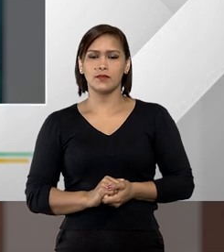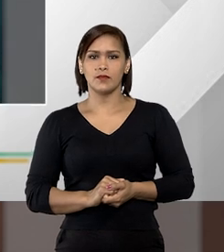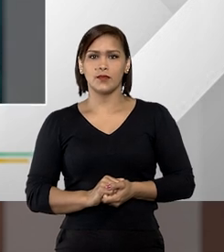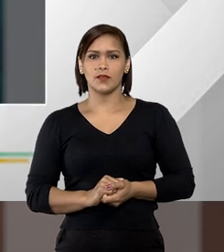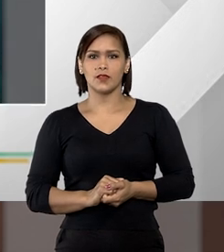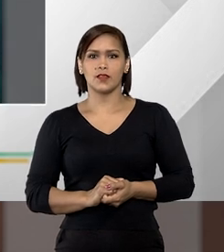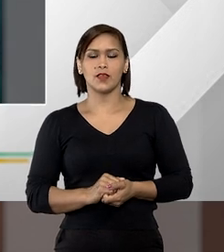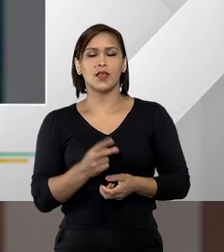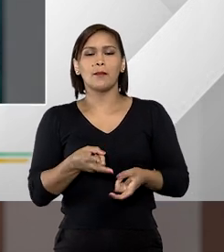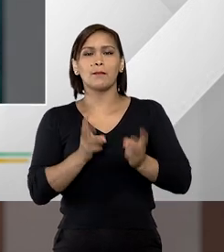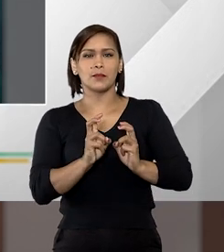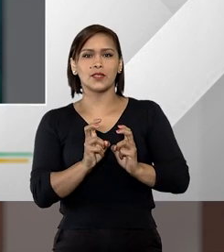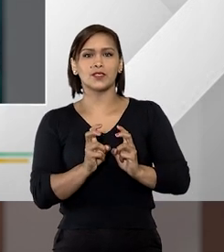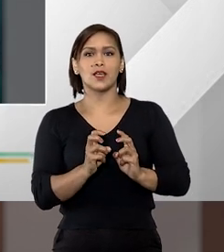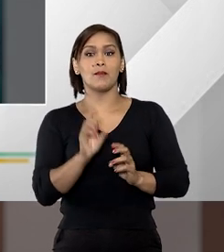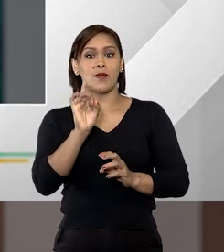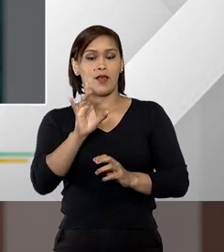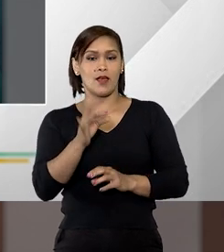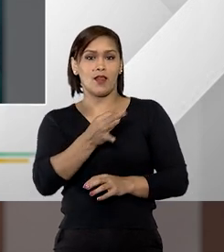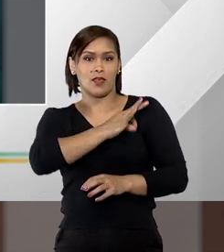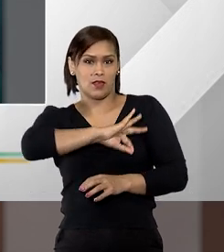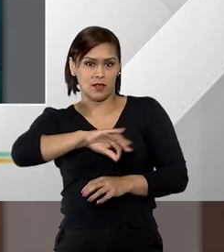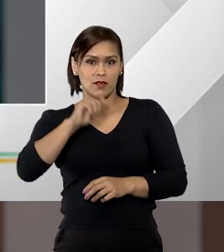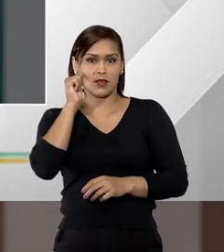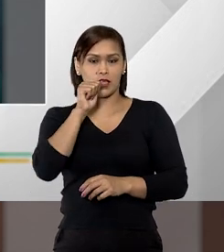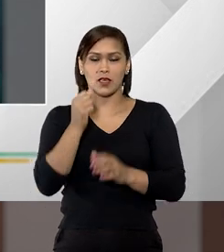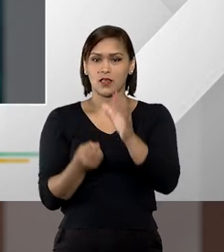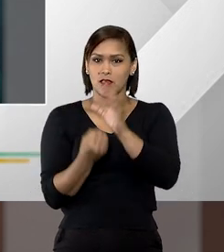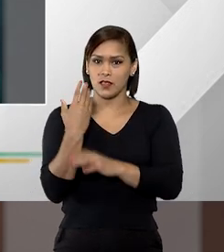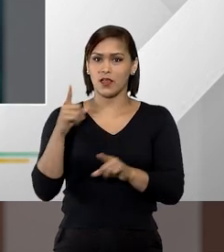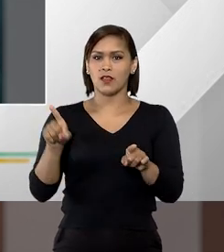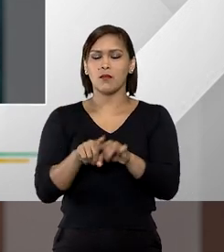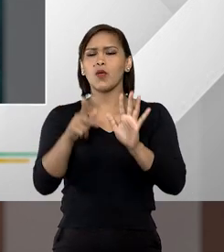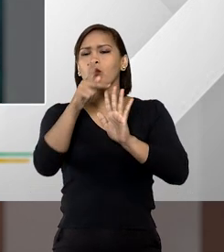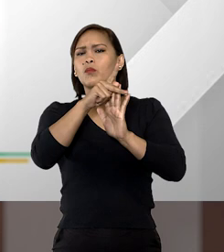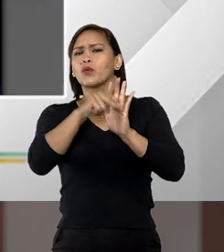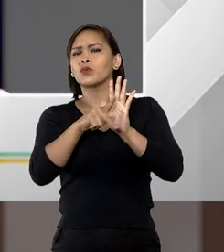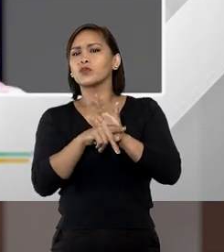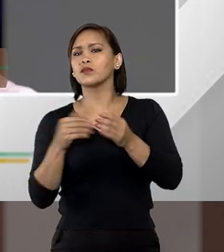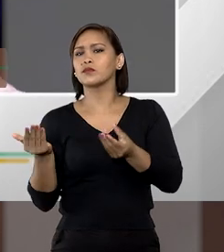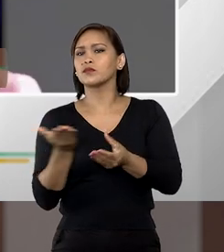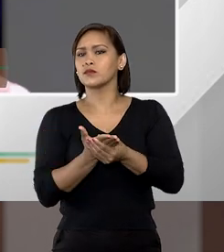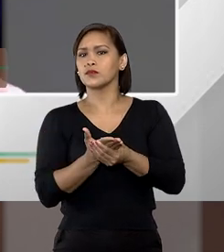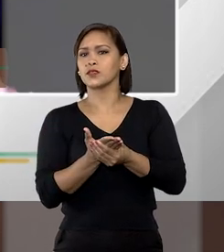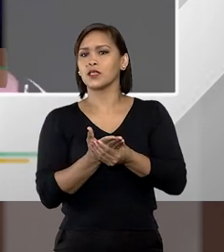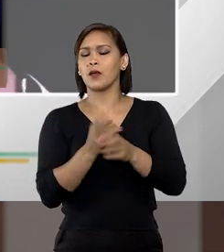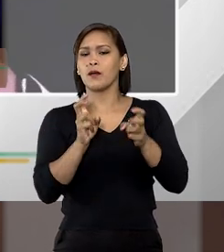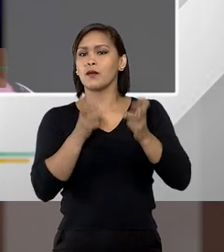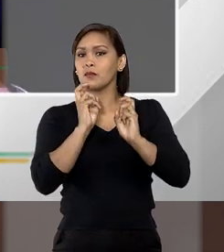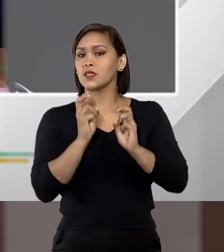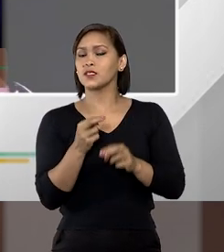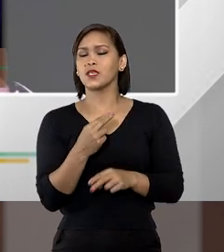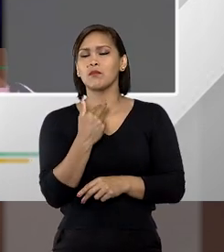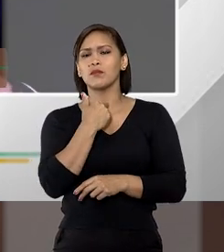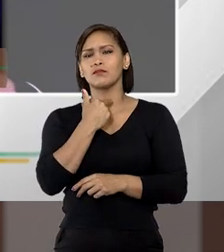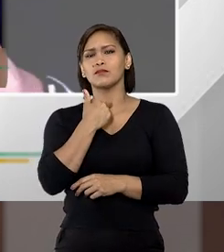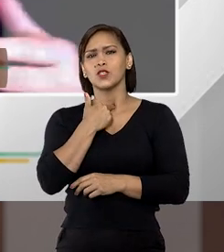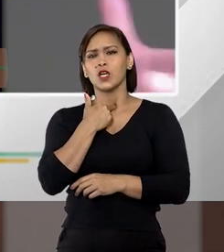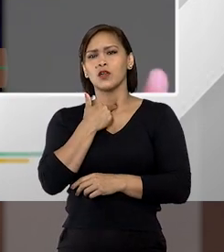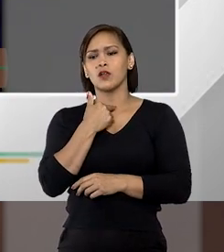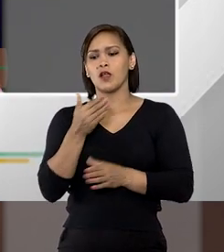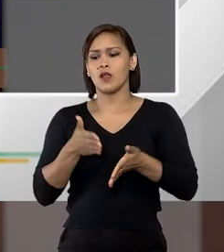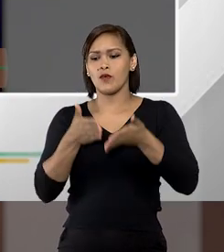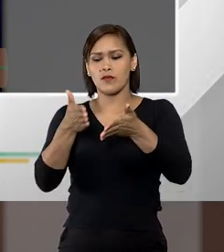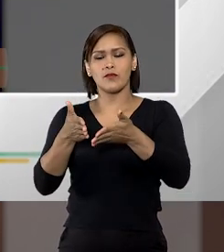e veja além dessa delegacia nós temos que criar como eu coloquei um protocolo de ação veja a gente não pode nos